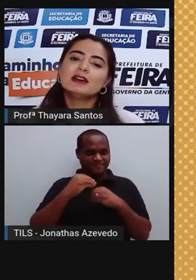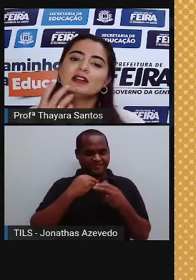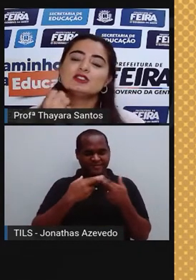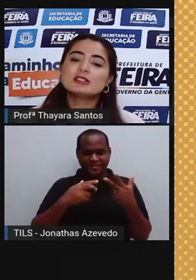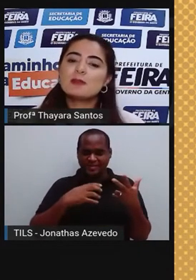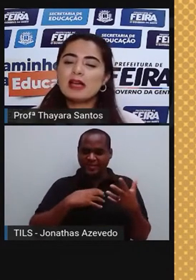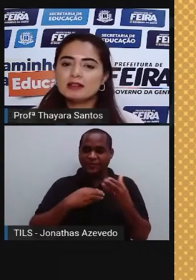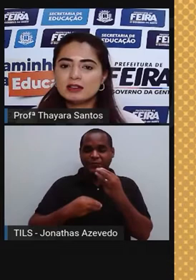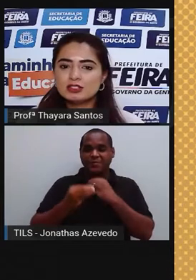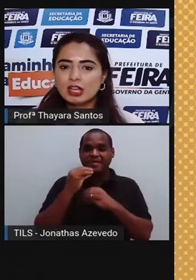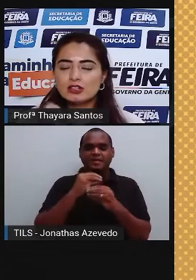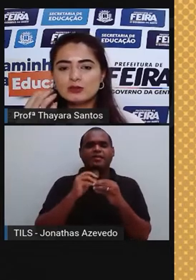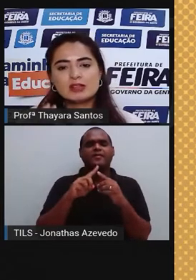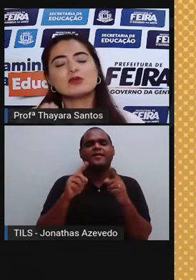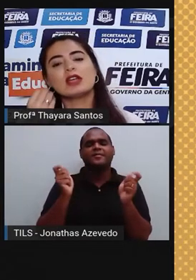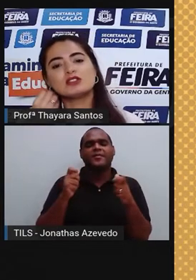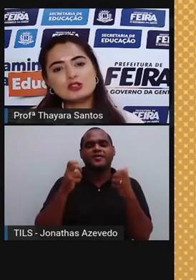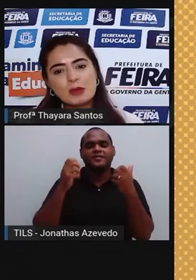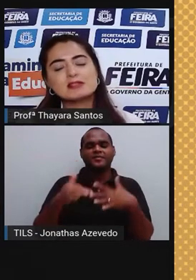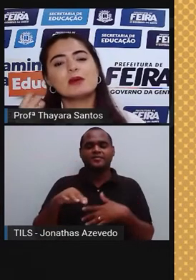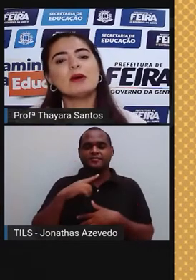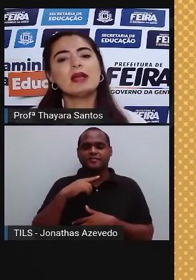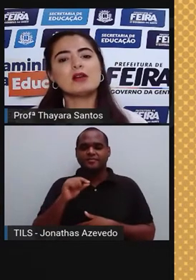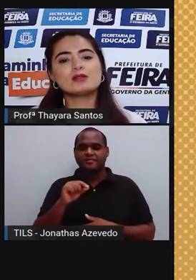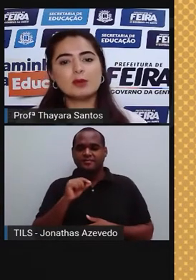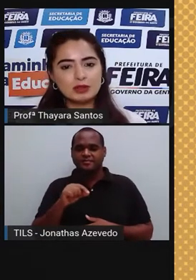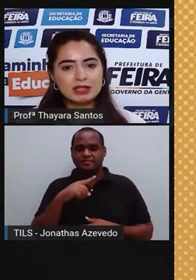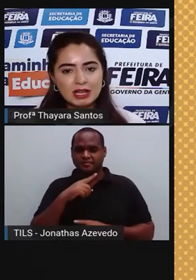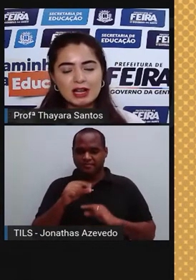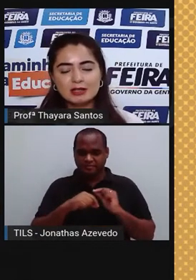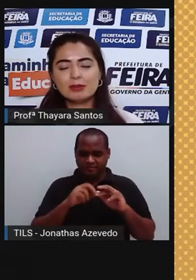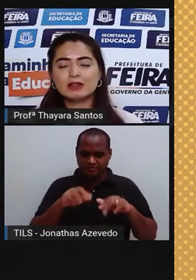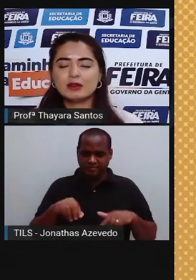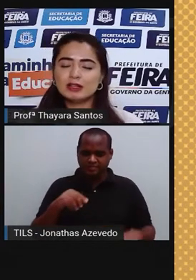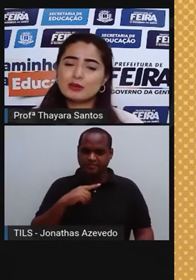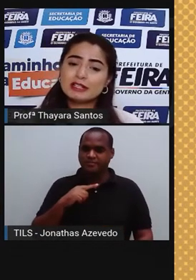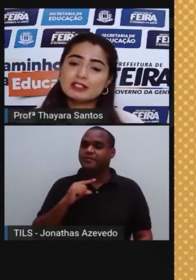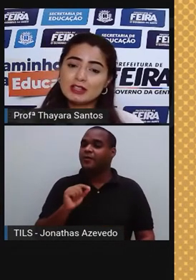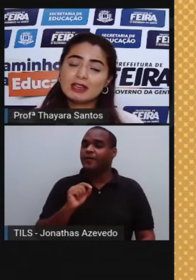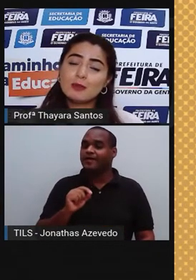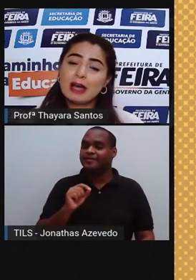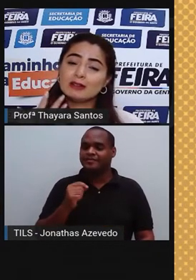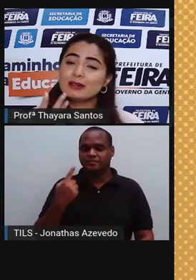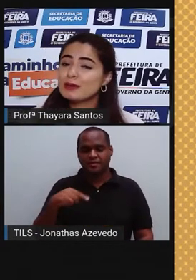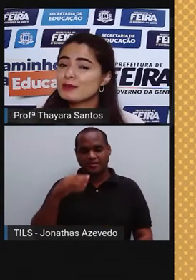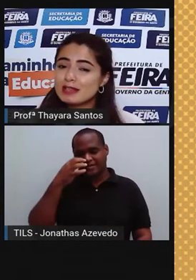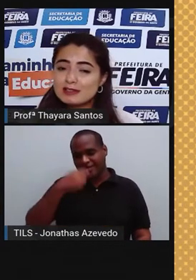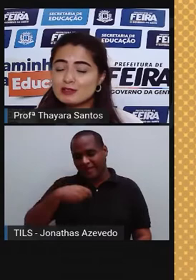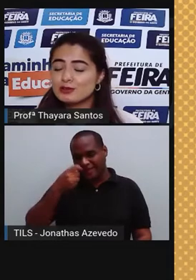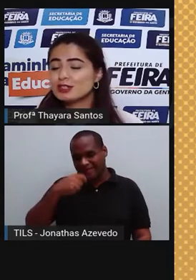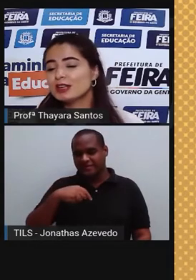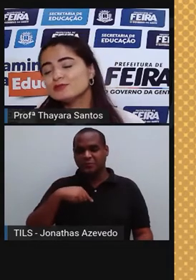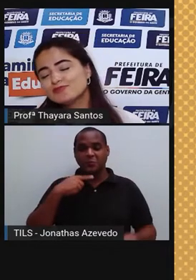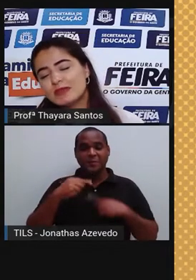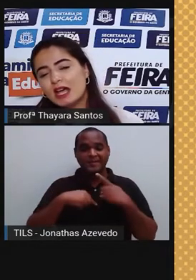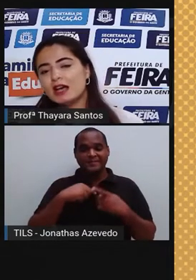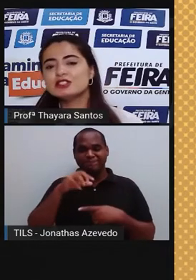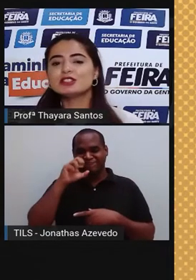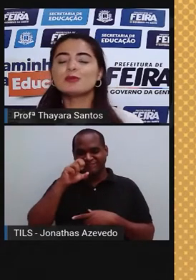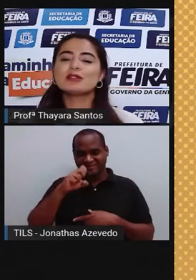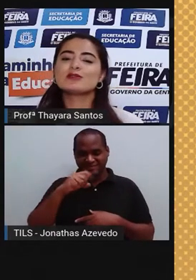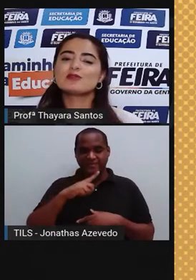comida, desperta a gente e faz com que a gente perceba melhor o sabor daquele alimento. Então, quando a gente está gripado, que não consegue sentir o cheiro,